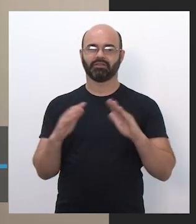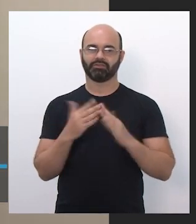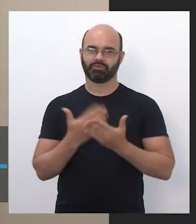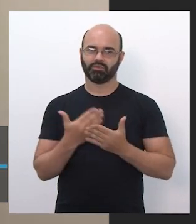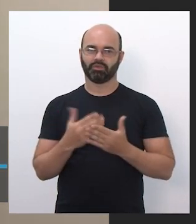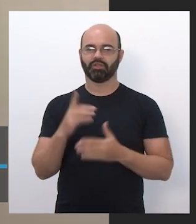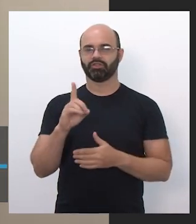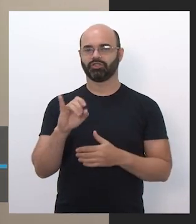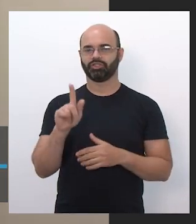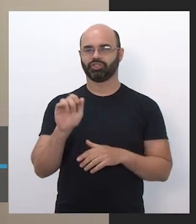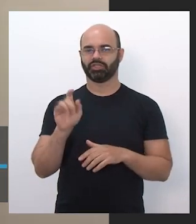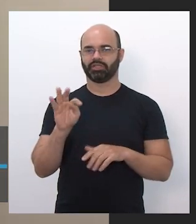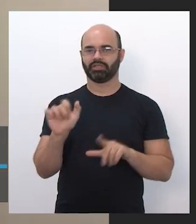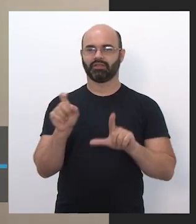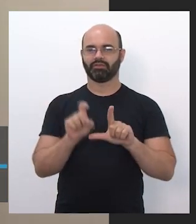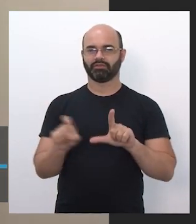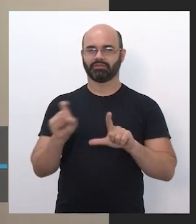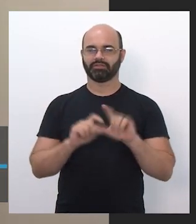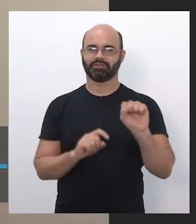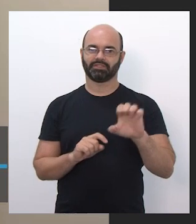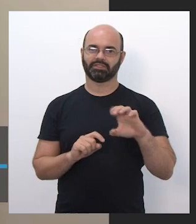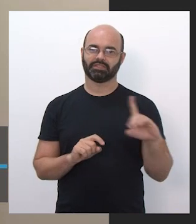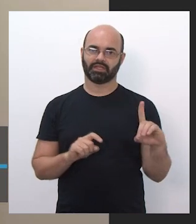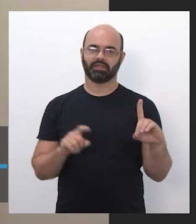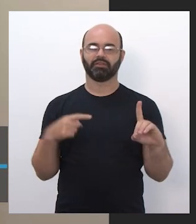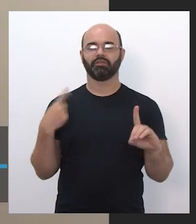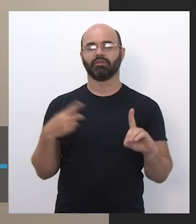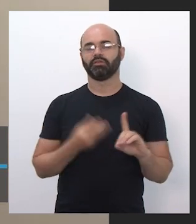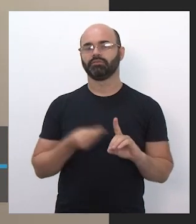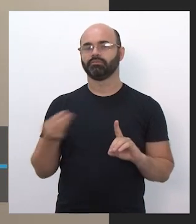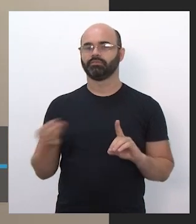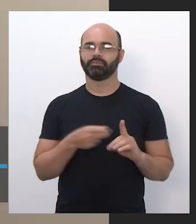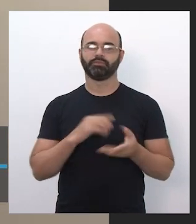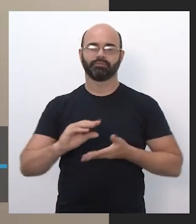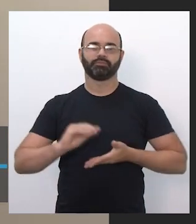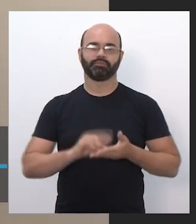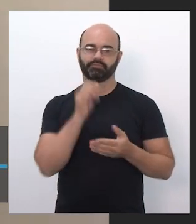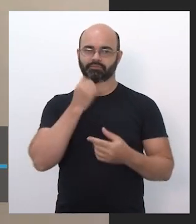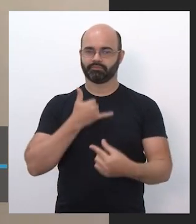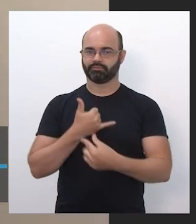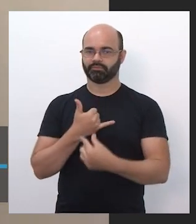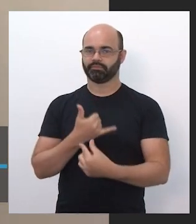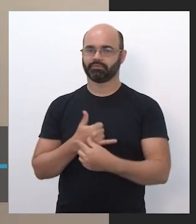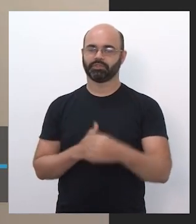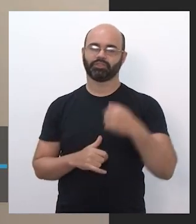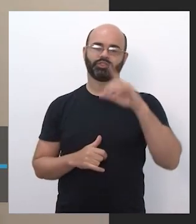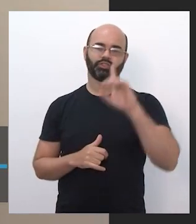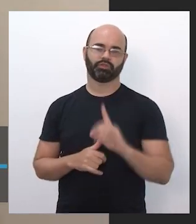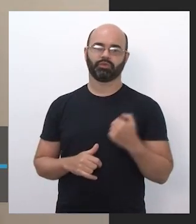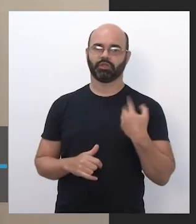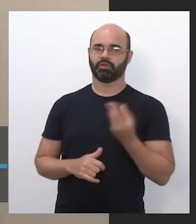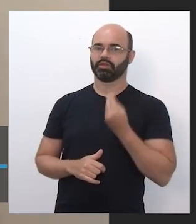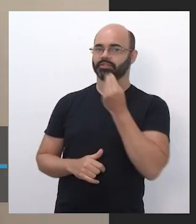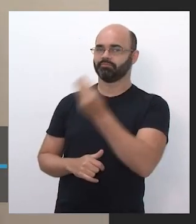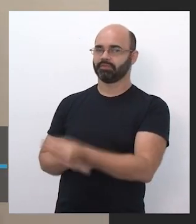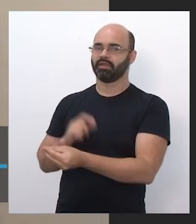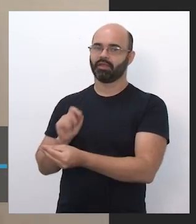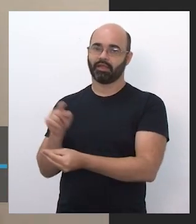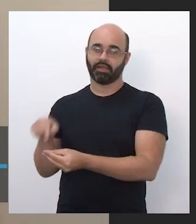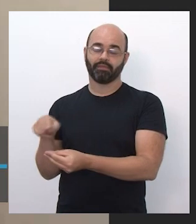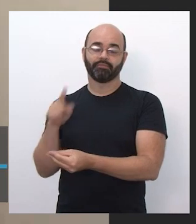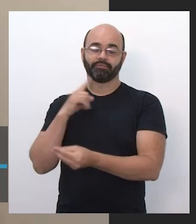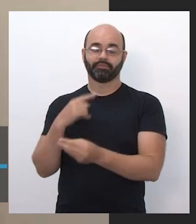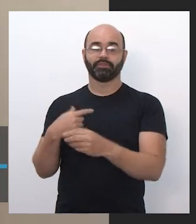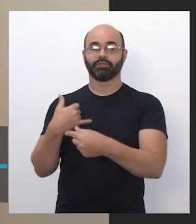aluno. Isso a gente tem feito aqui na distribuição também. Então, a gente registra qual chip a gente está enviando para a diretoria, a diretoria registra quais